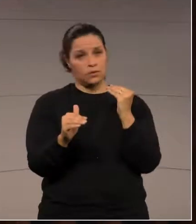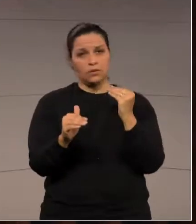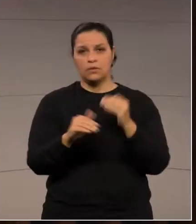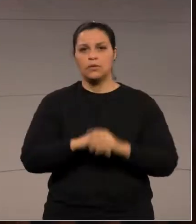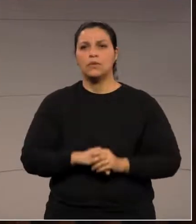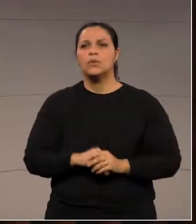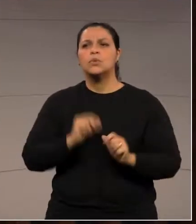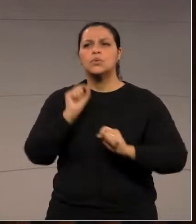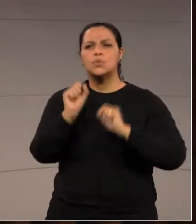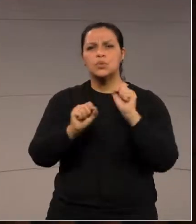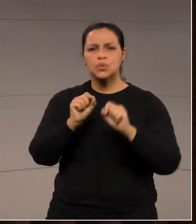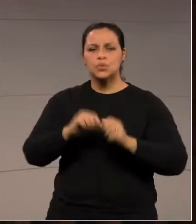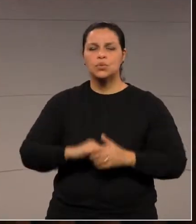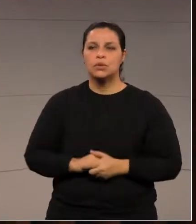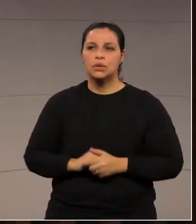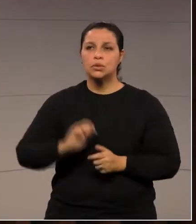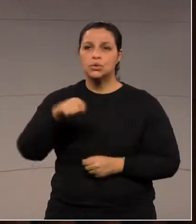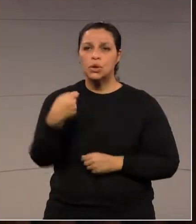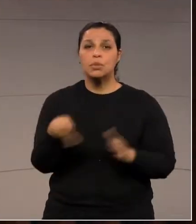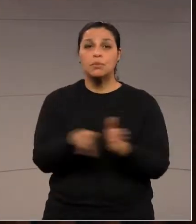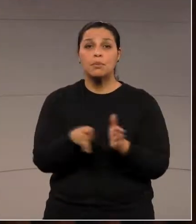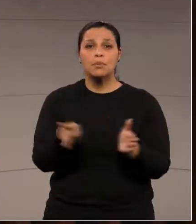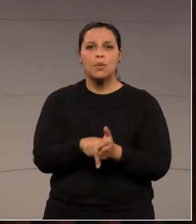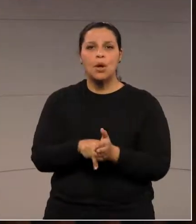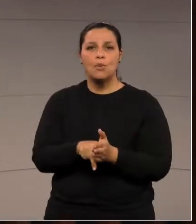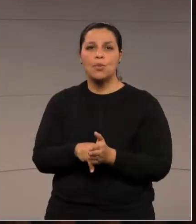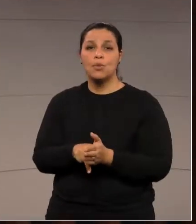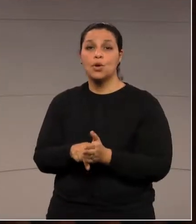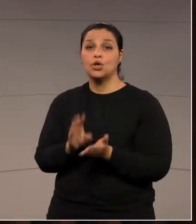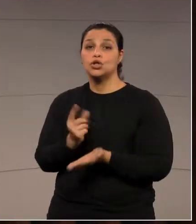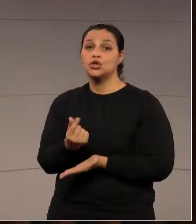é a questão do impacto financeiro.